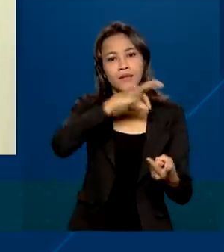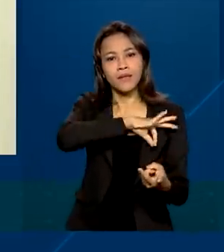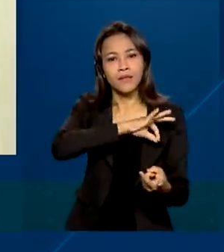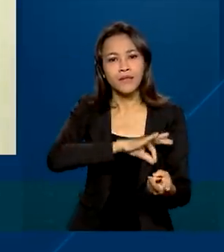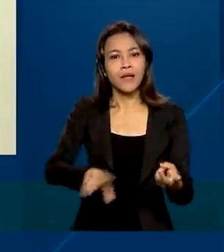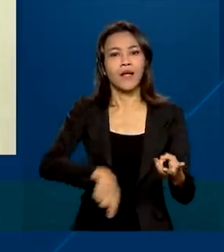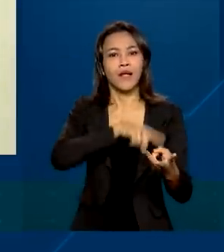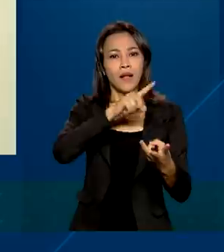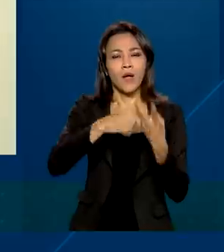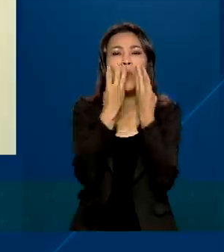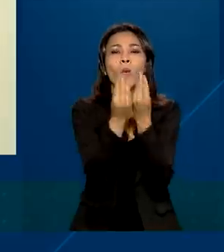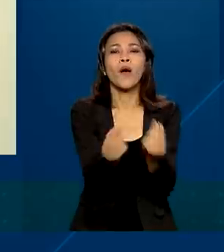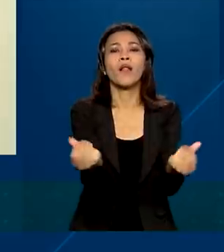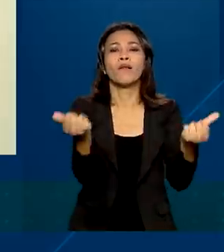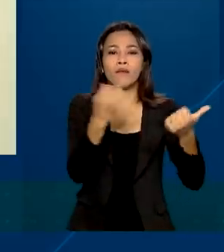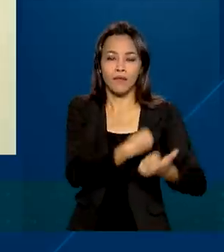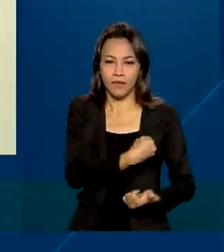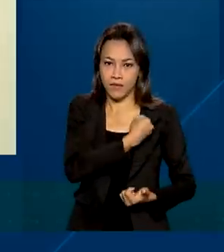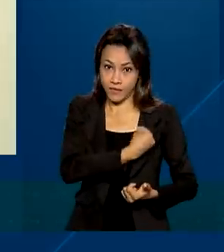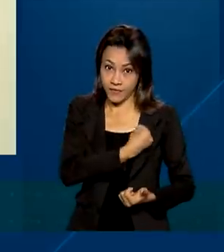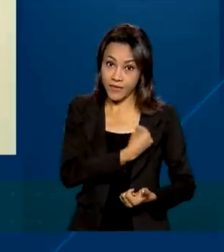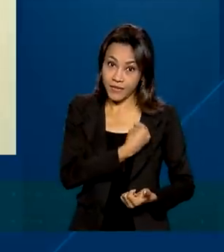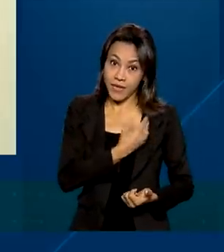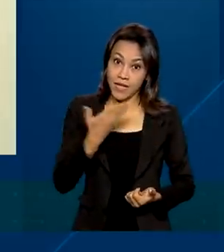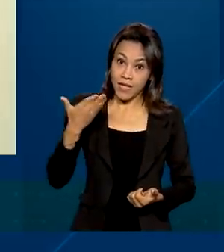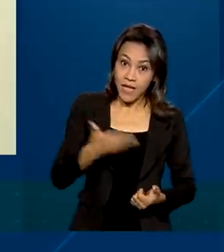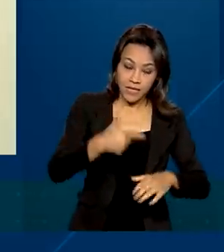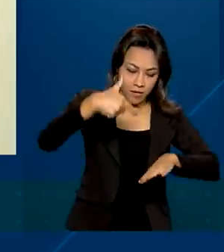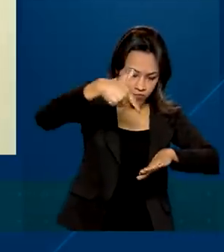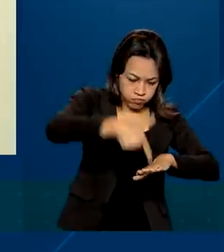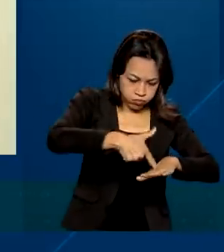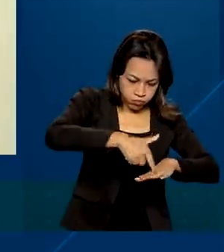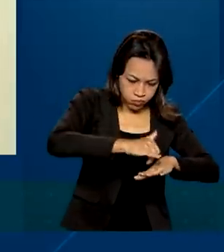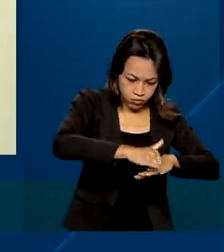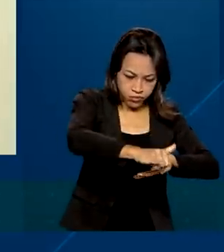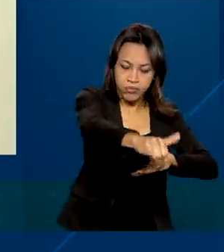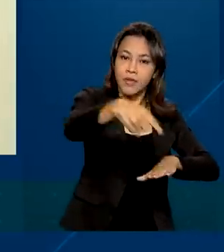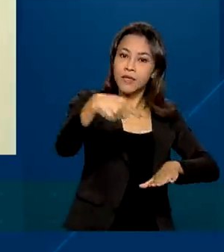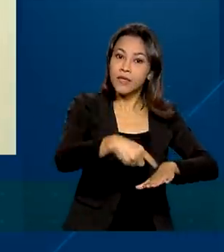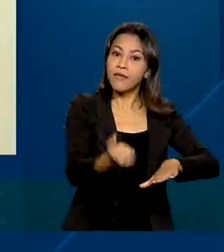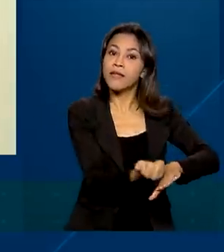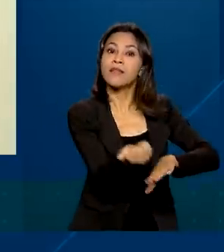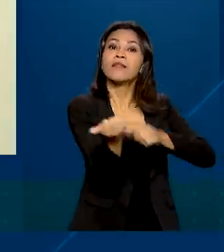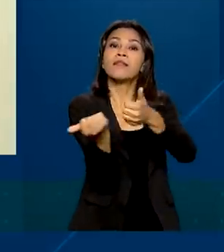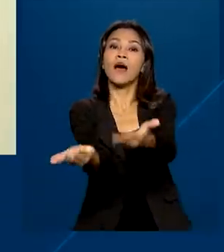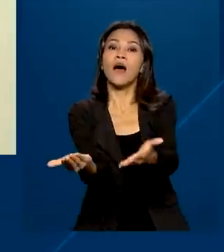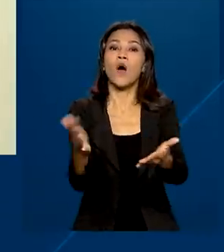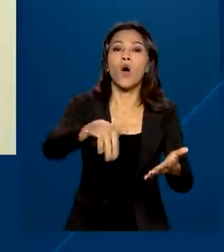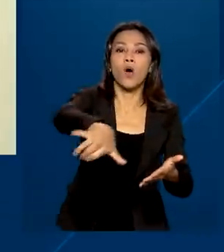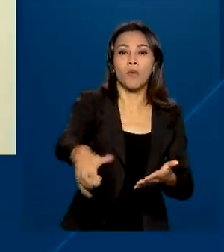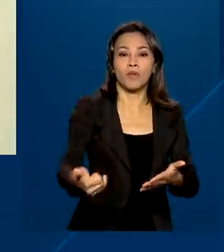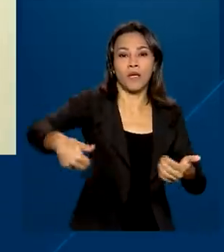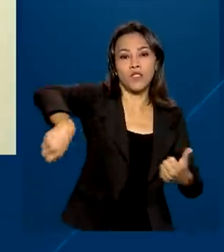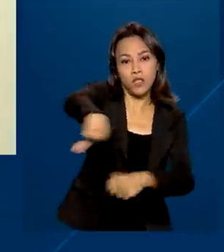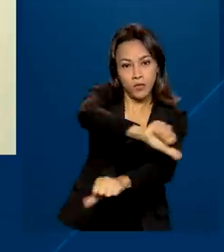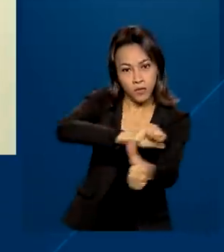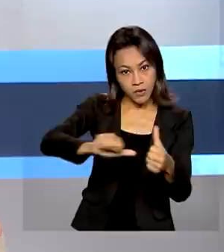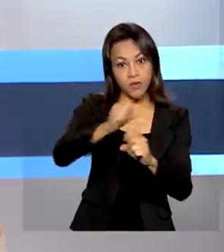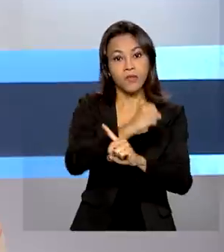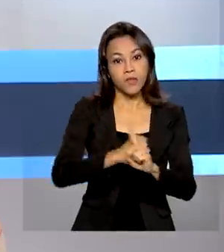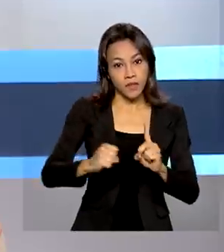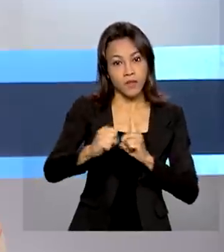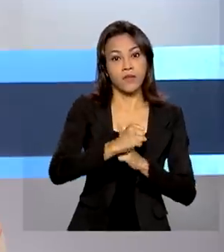mais qualidade de vida. Uma mineração geradora de oportunidades e de transformação social.